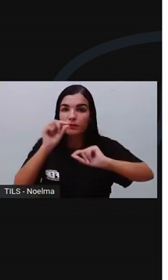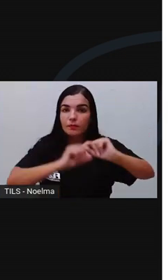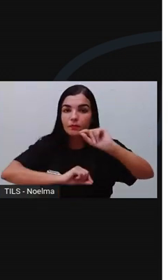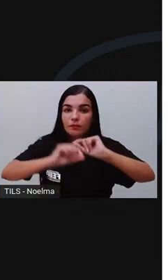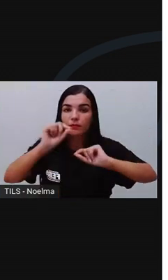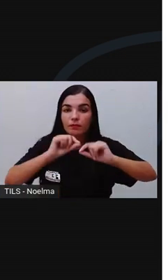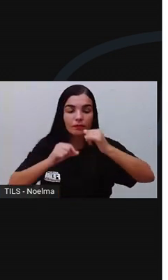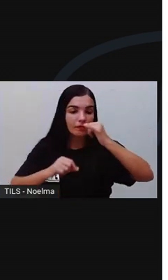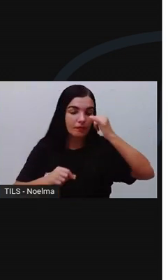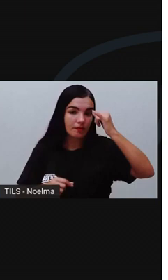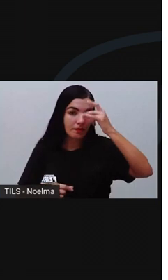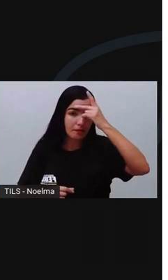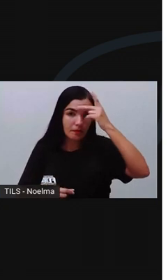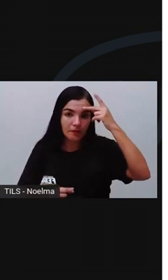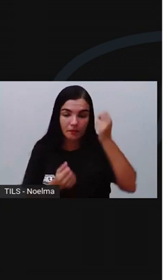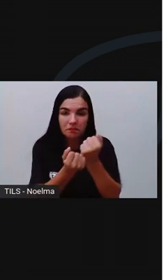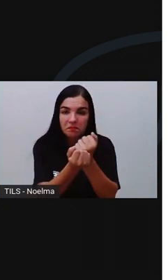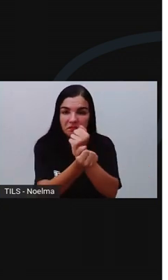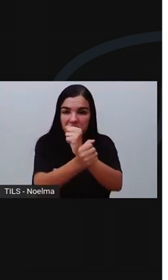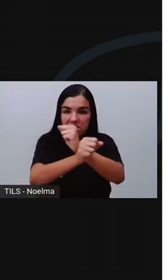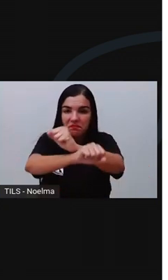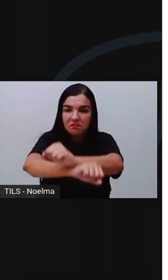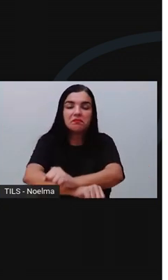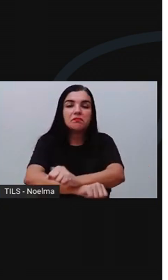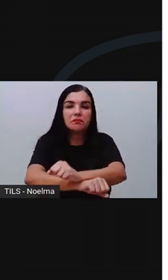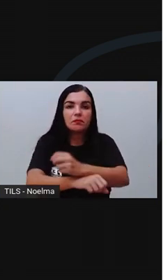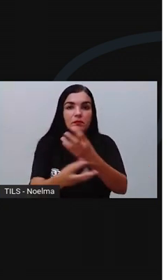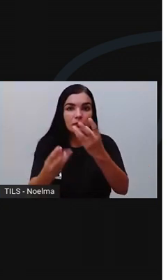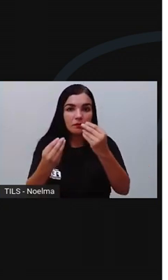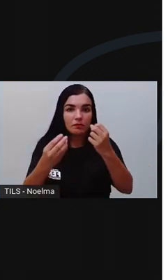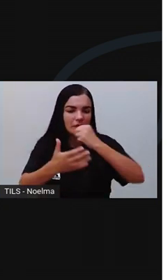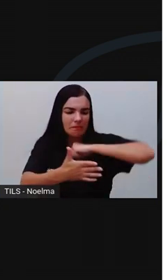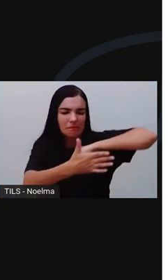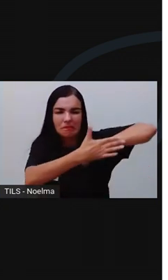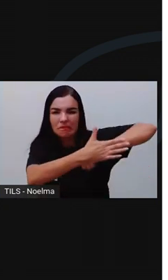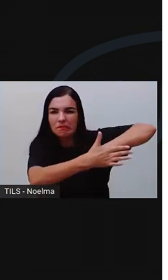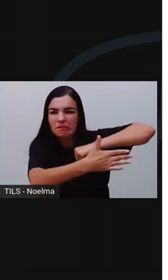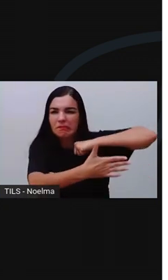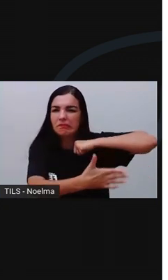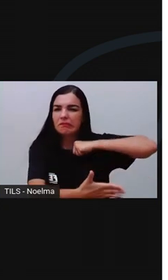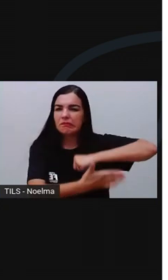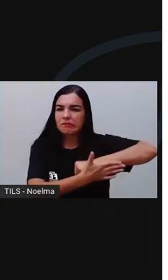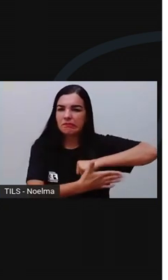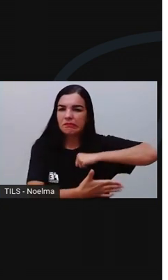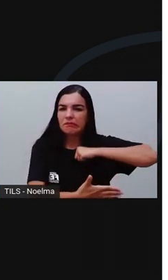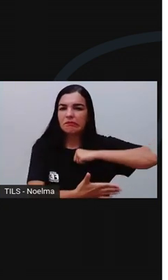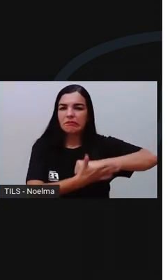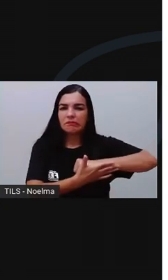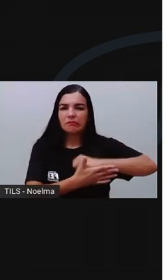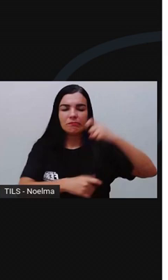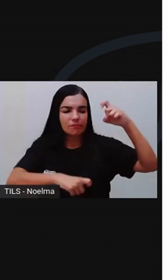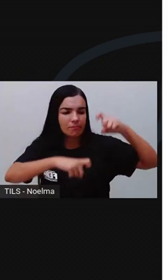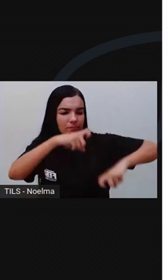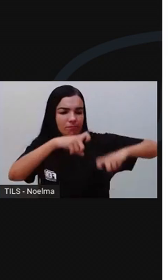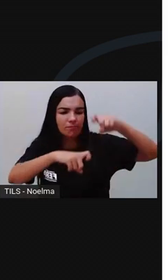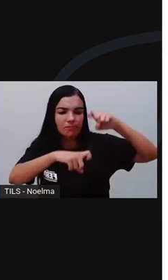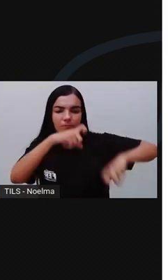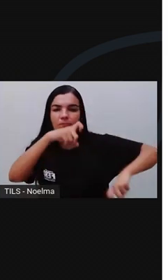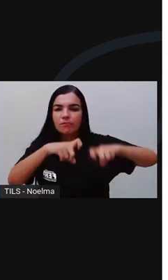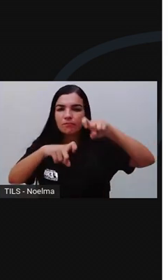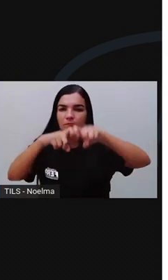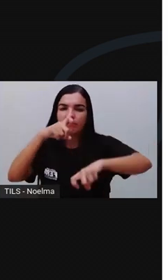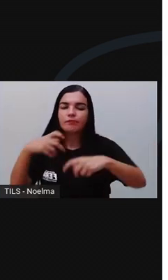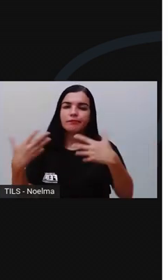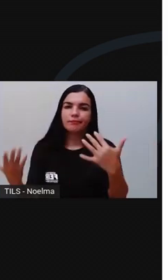de seus escravos, que, não raras vezes, assassinavam, mutilavam e estupravam senhores, seus